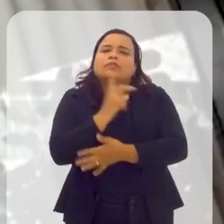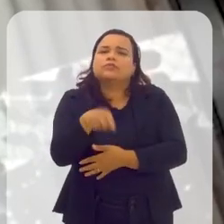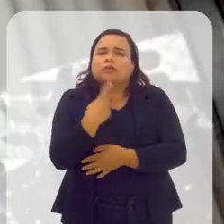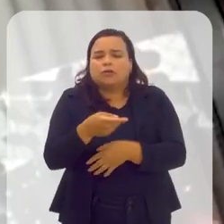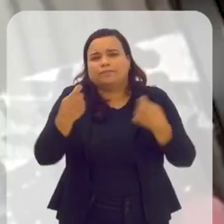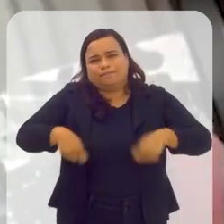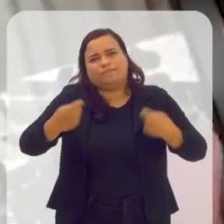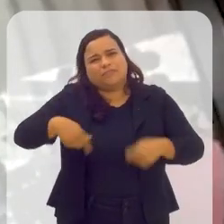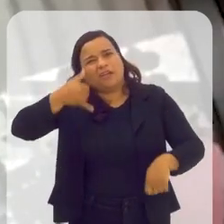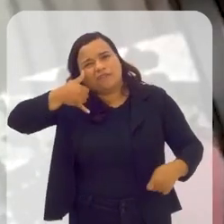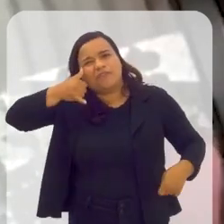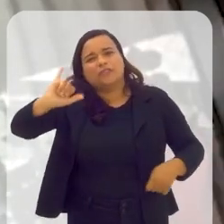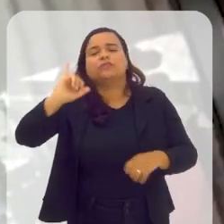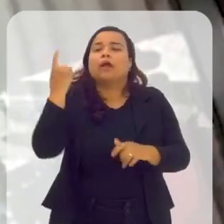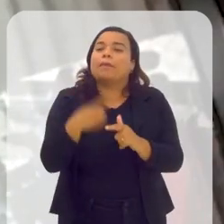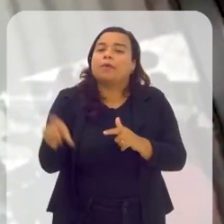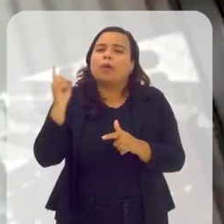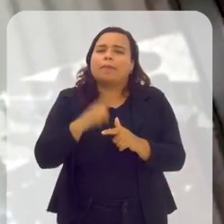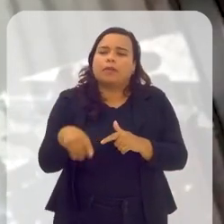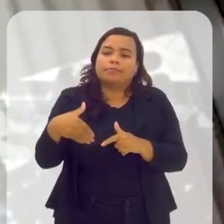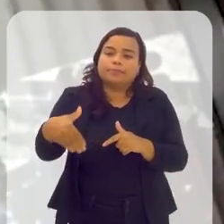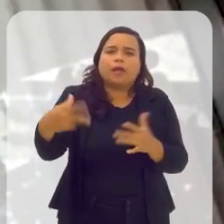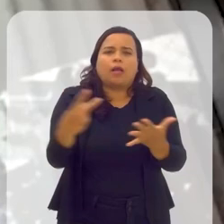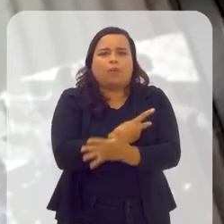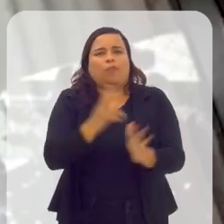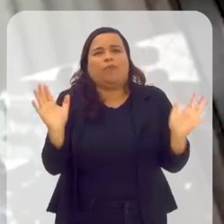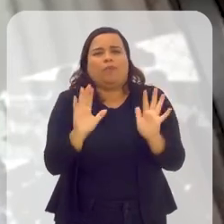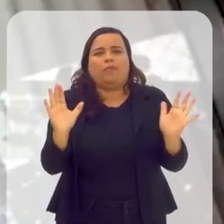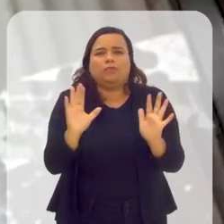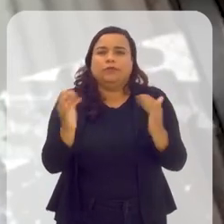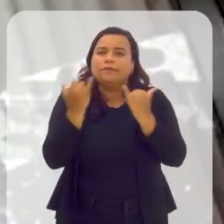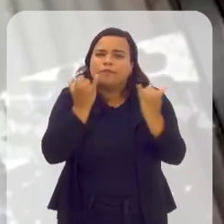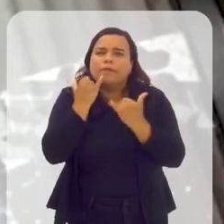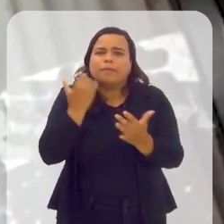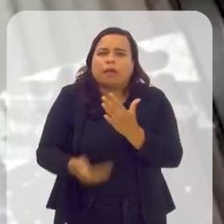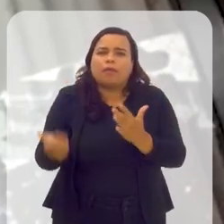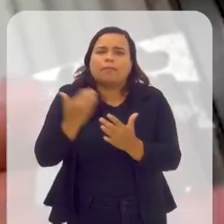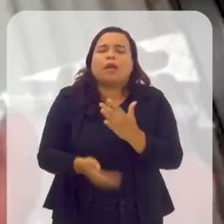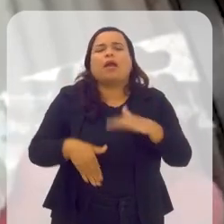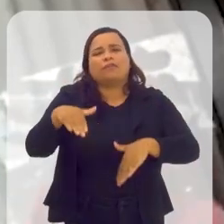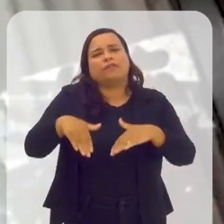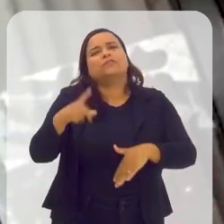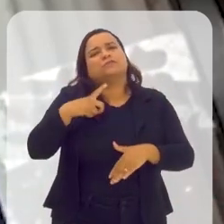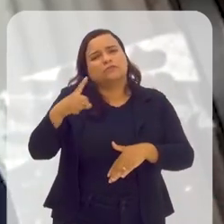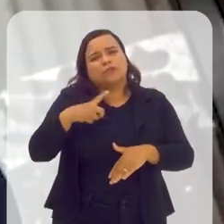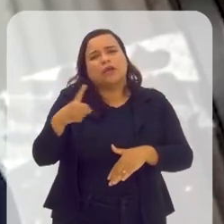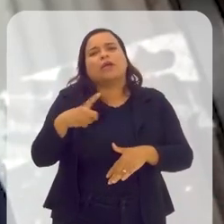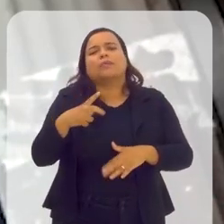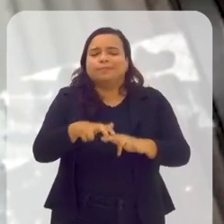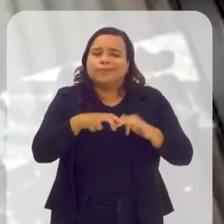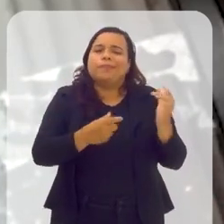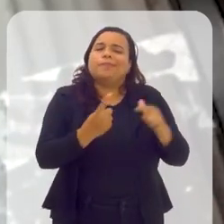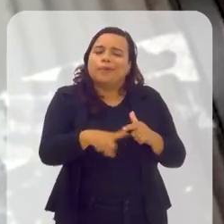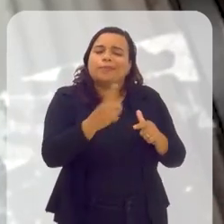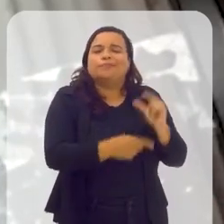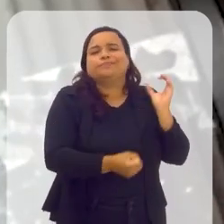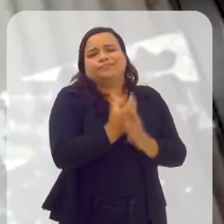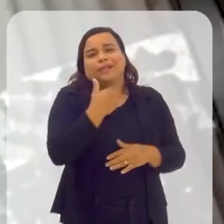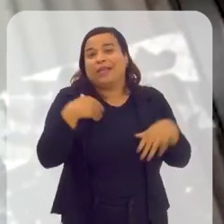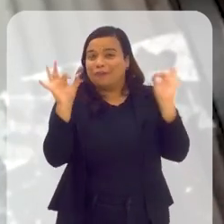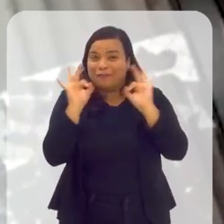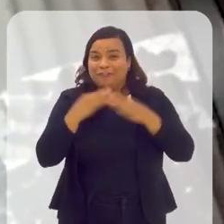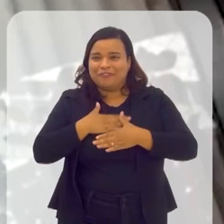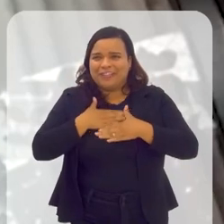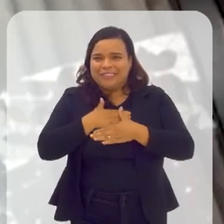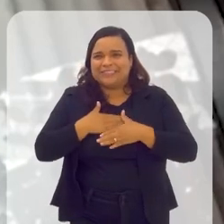nós precisamos evitar que o problema aconteça e a desinformação muitas vezes leva ao problema. Eu fiquei muito feliz, até